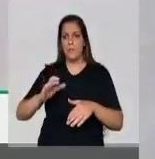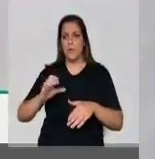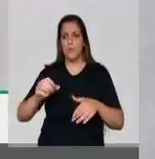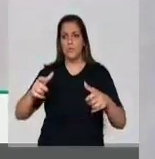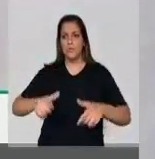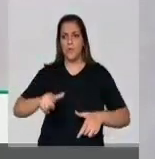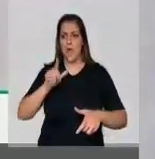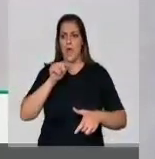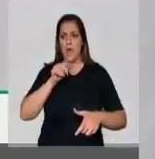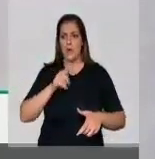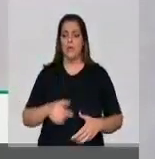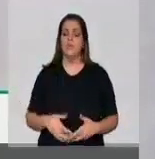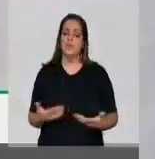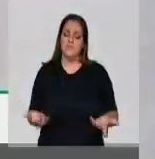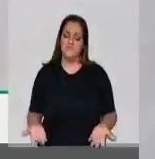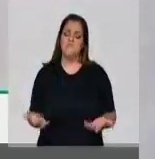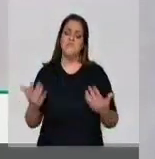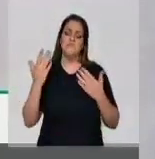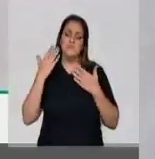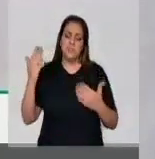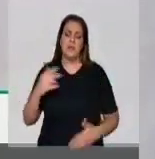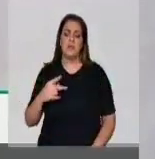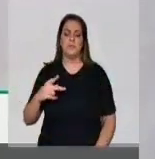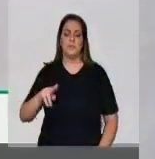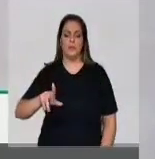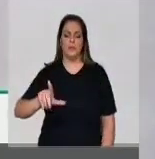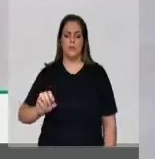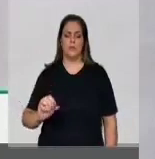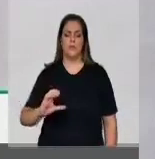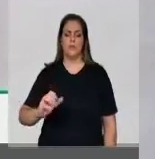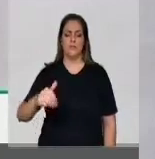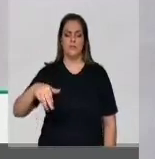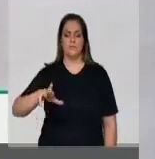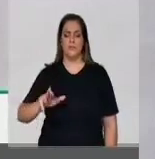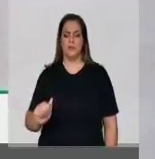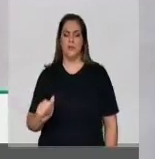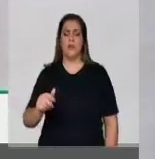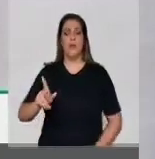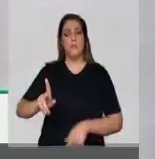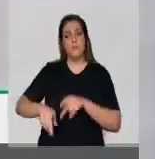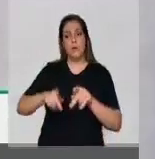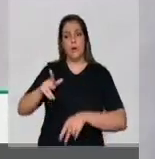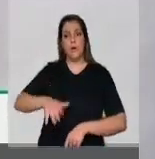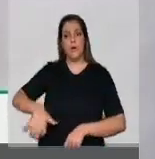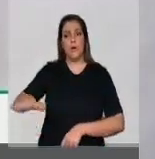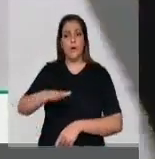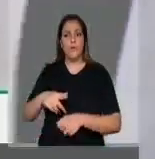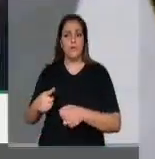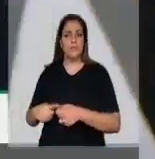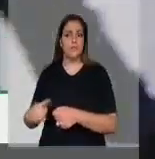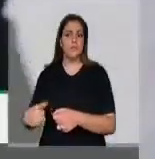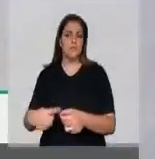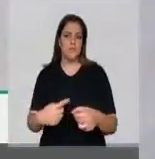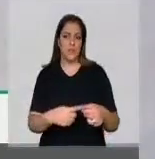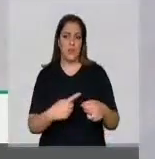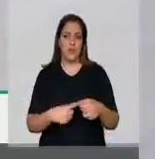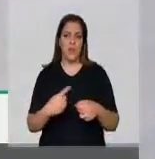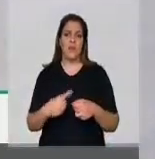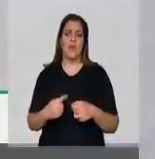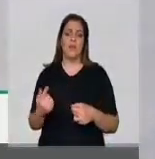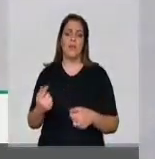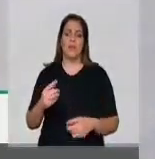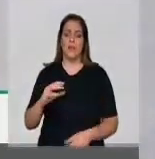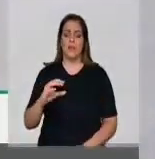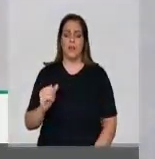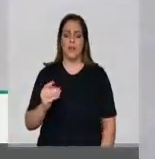Paulo Câmara, e dizer ao povo lá do meu sertão, principalmente de Araripina, de Cabrobó, que completaram mais um